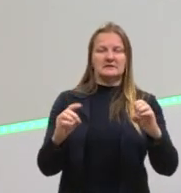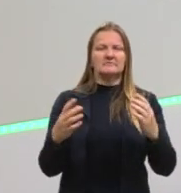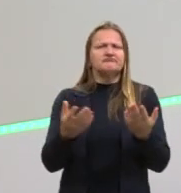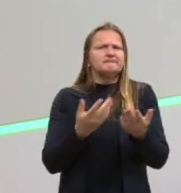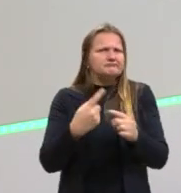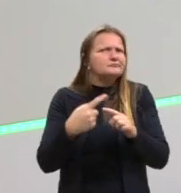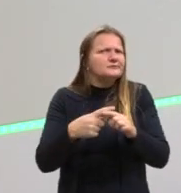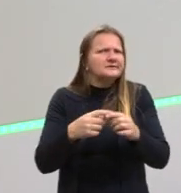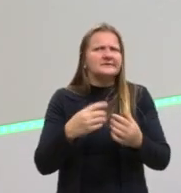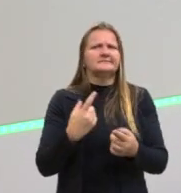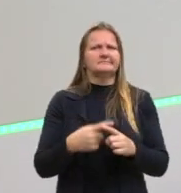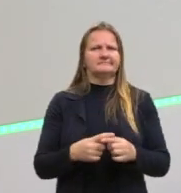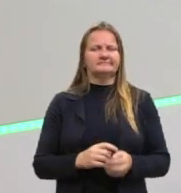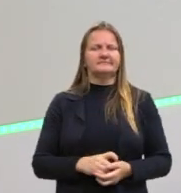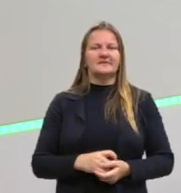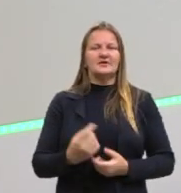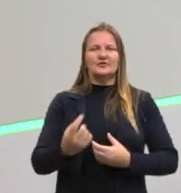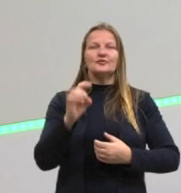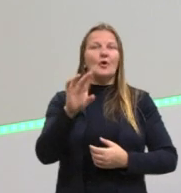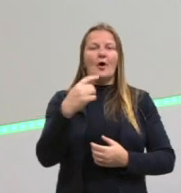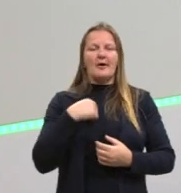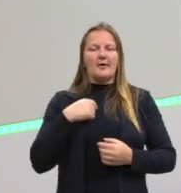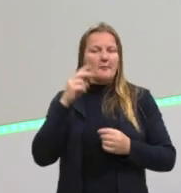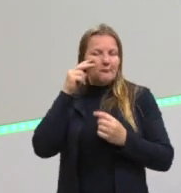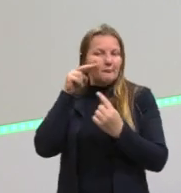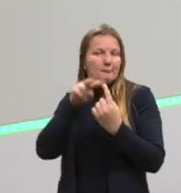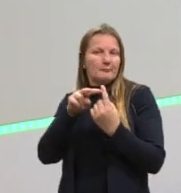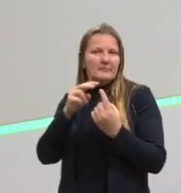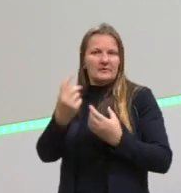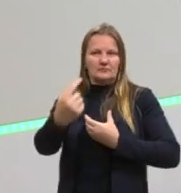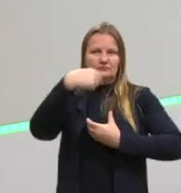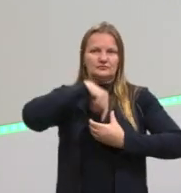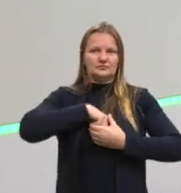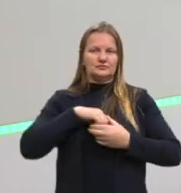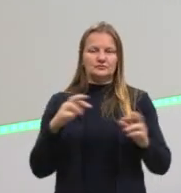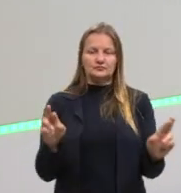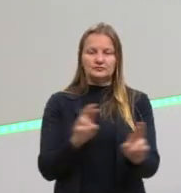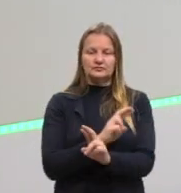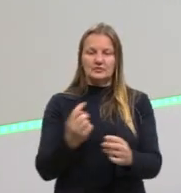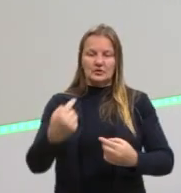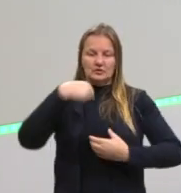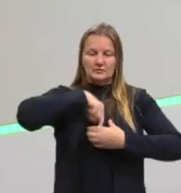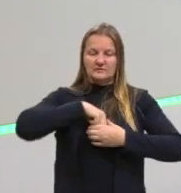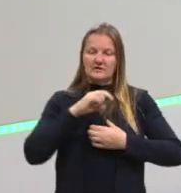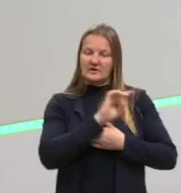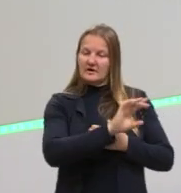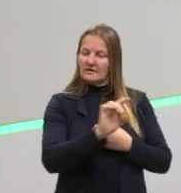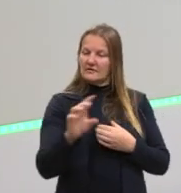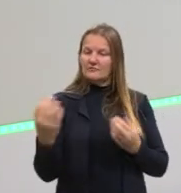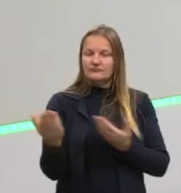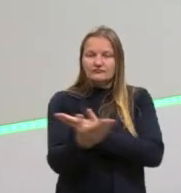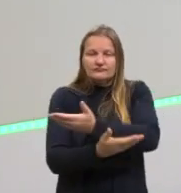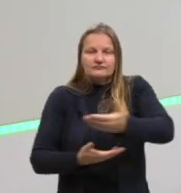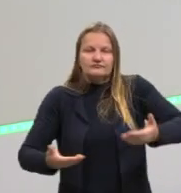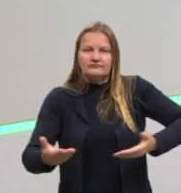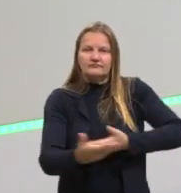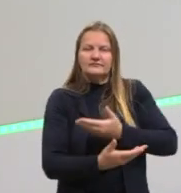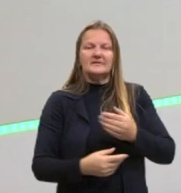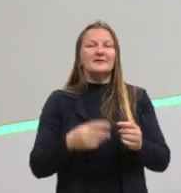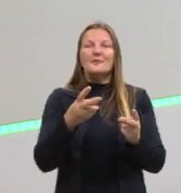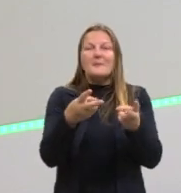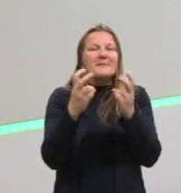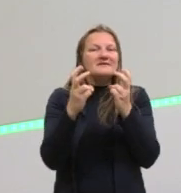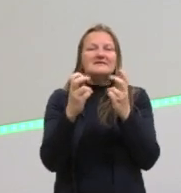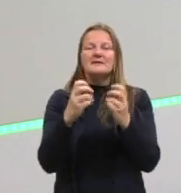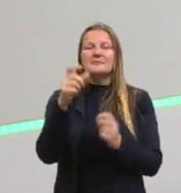subjetividade e não contemplo a intersubjetividade, não consigo, não vejo a compreensão